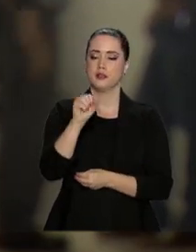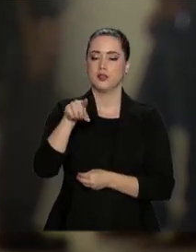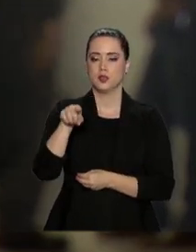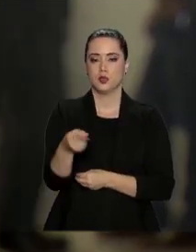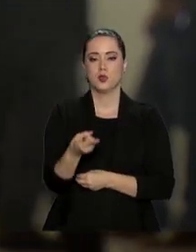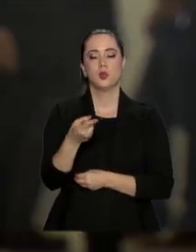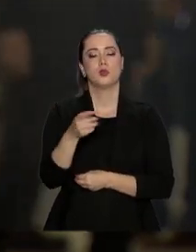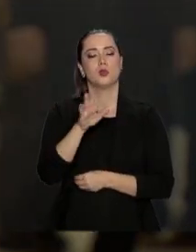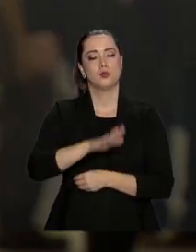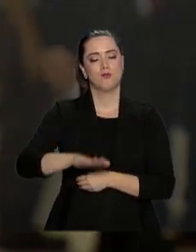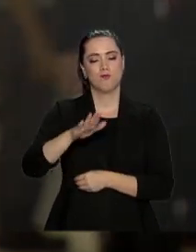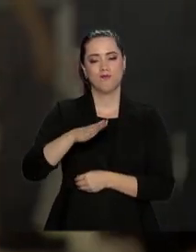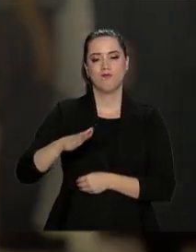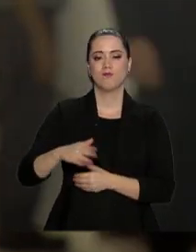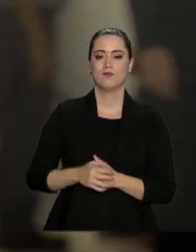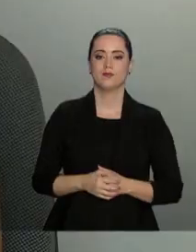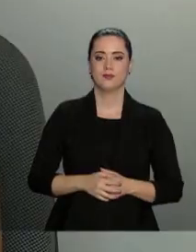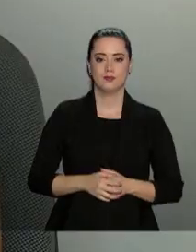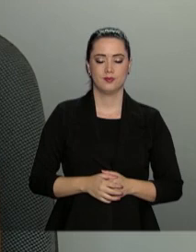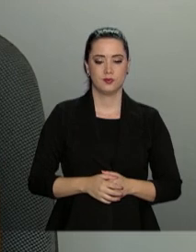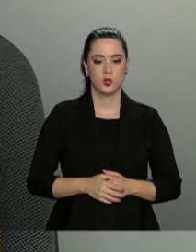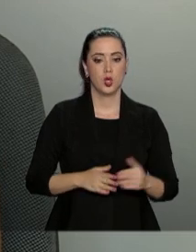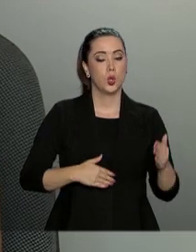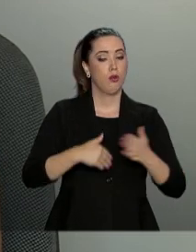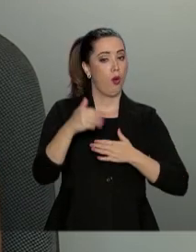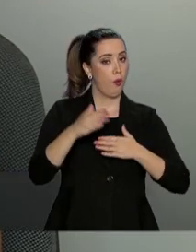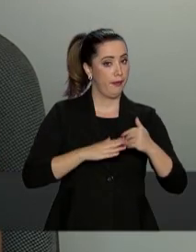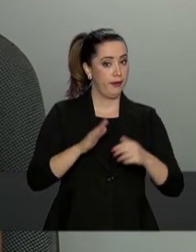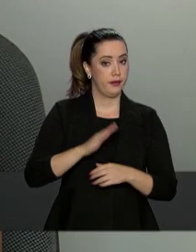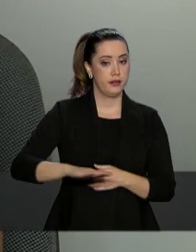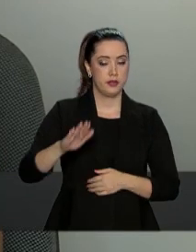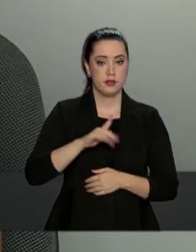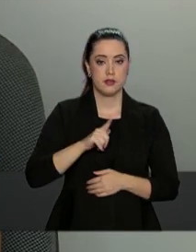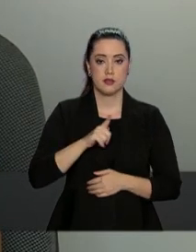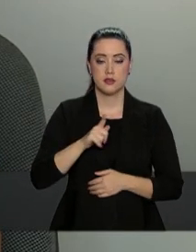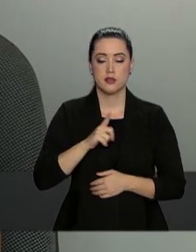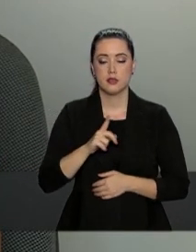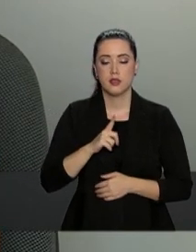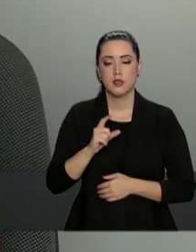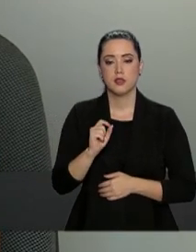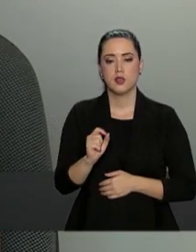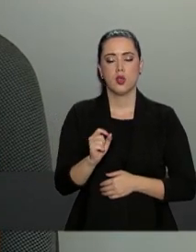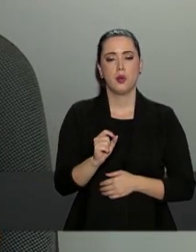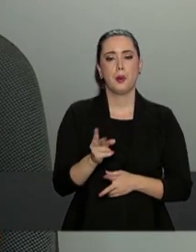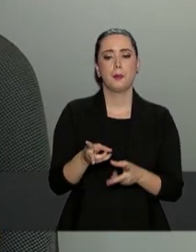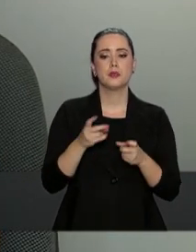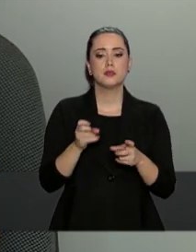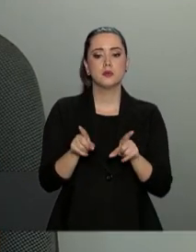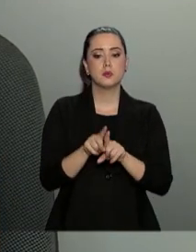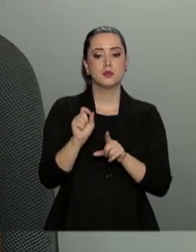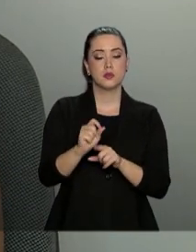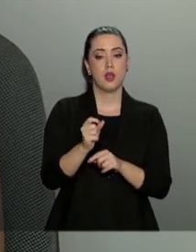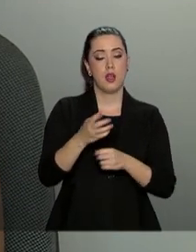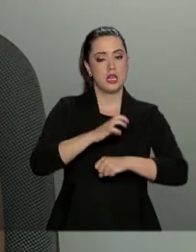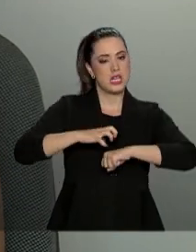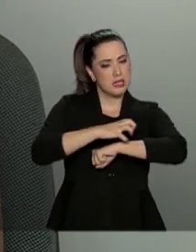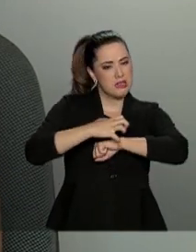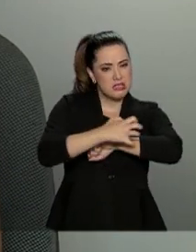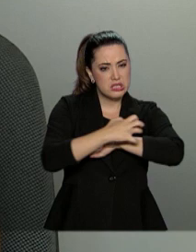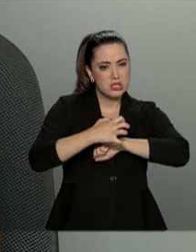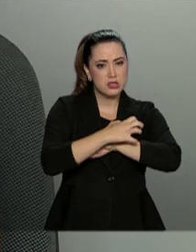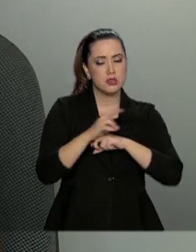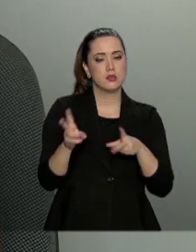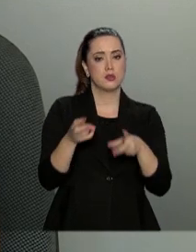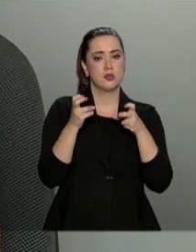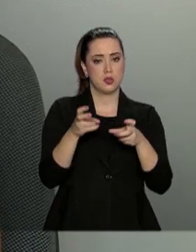.500 pacientes. Qualquer criança que tenha diagnóstico da alergia baseado